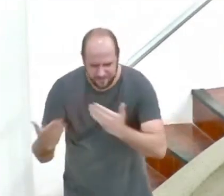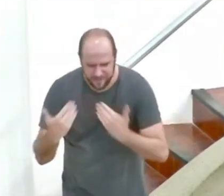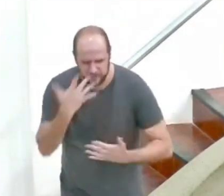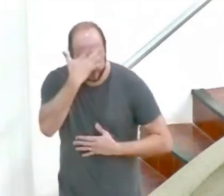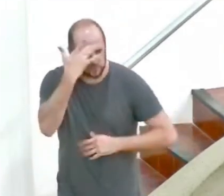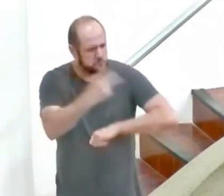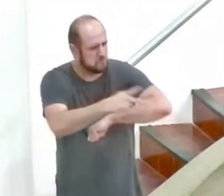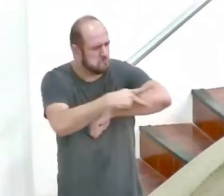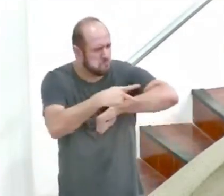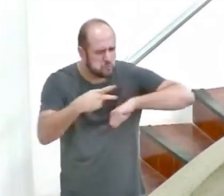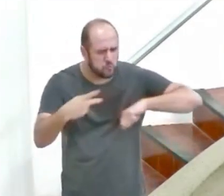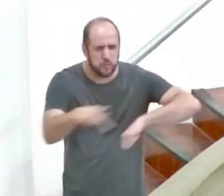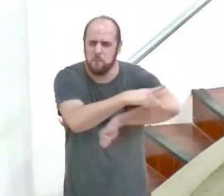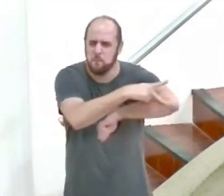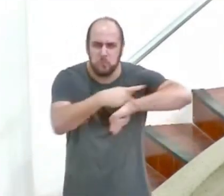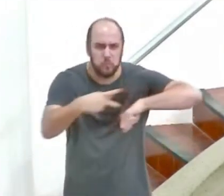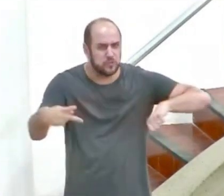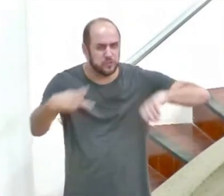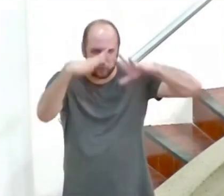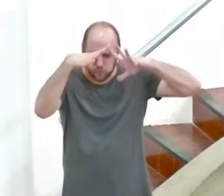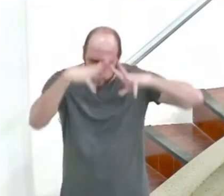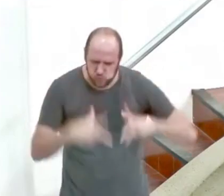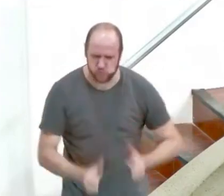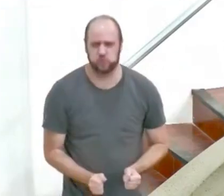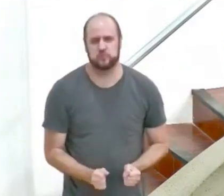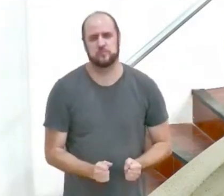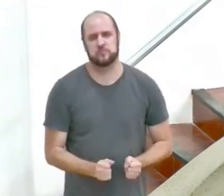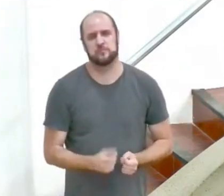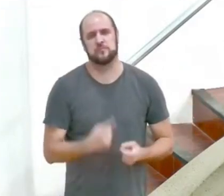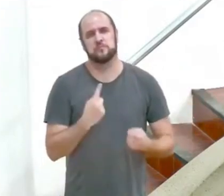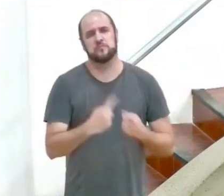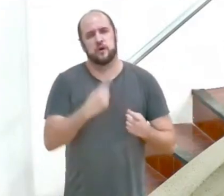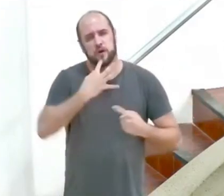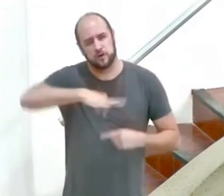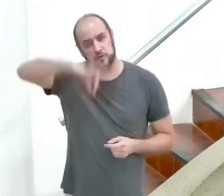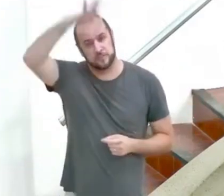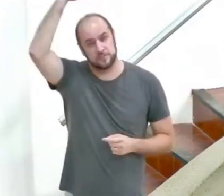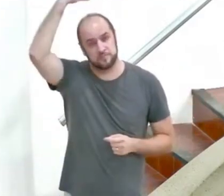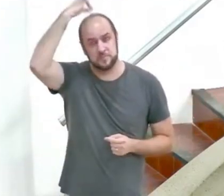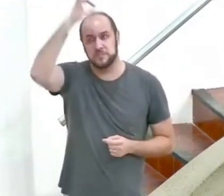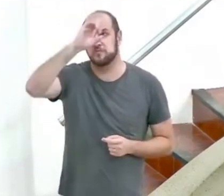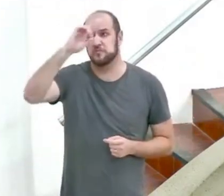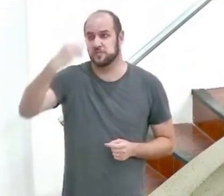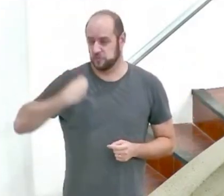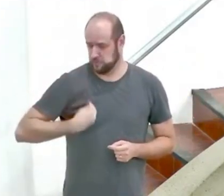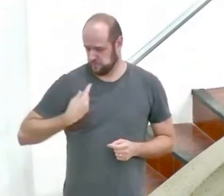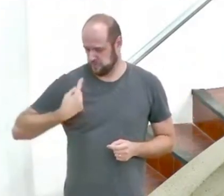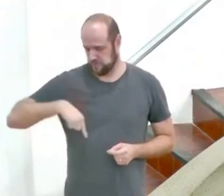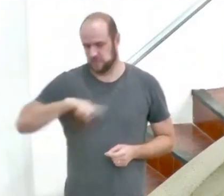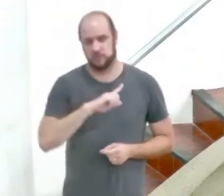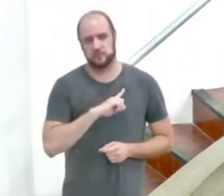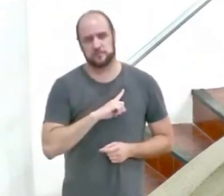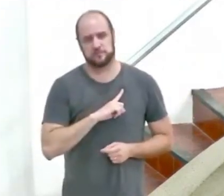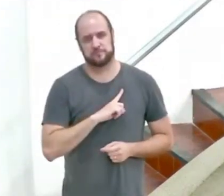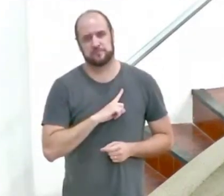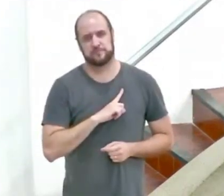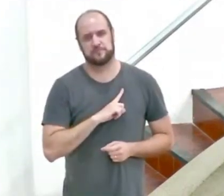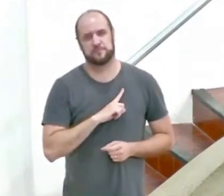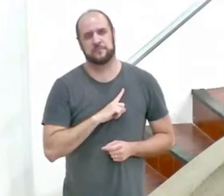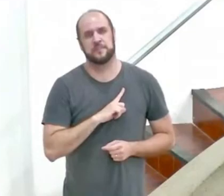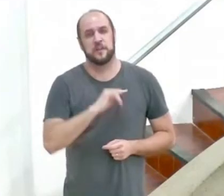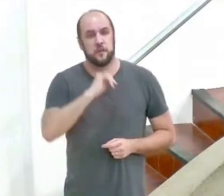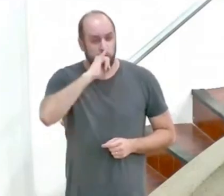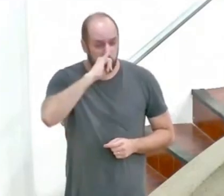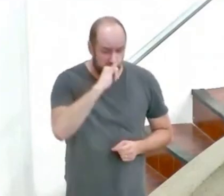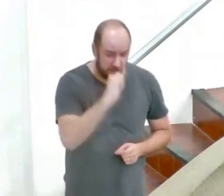toda a pureza toda a pureza por causa do Espírito de Deus que habita em nós e para reforçar este ponto